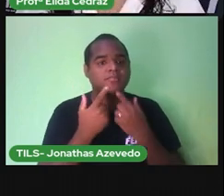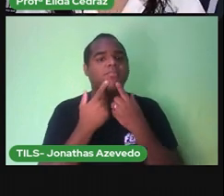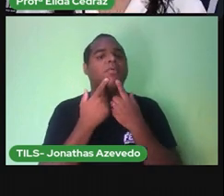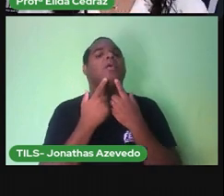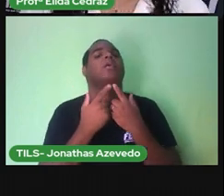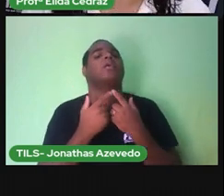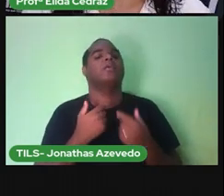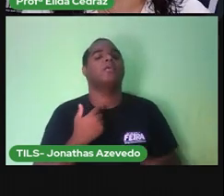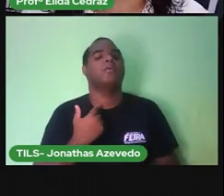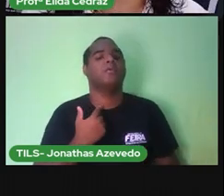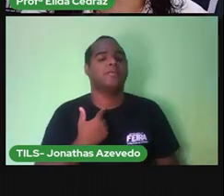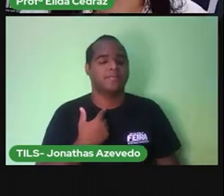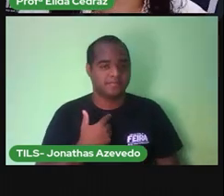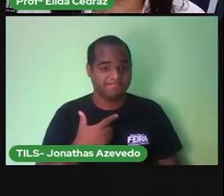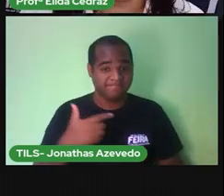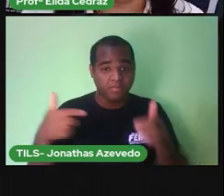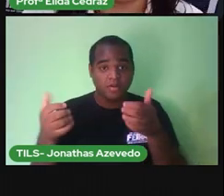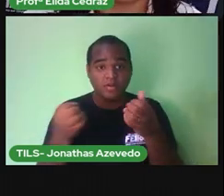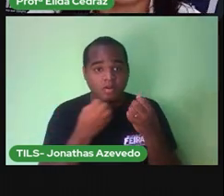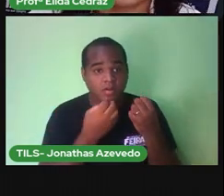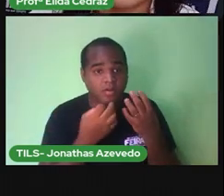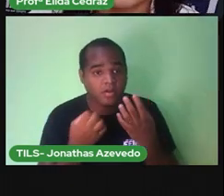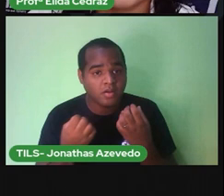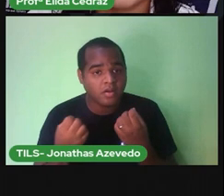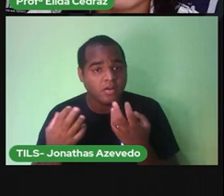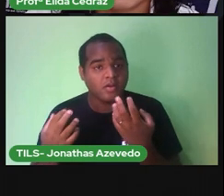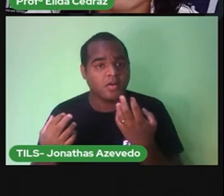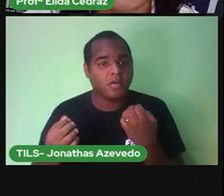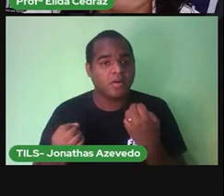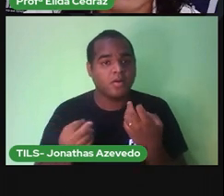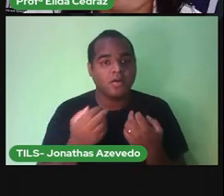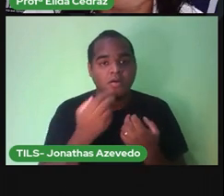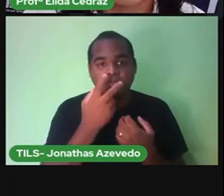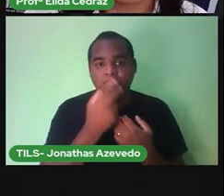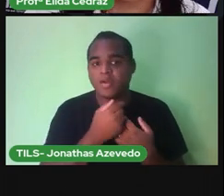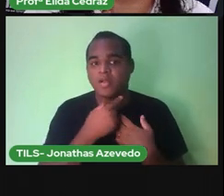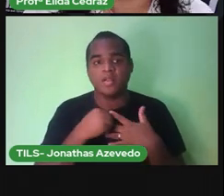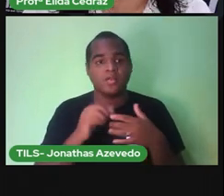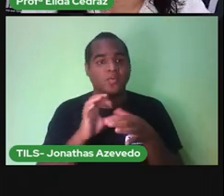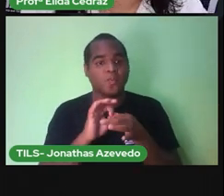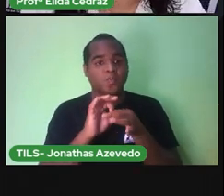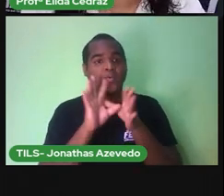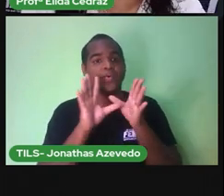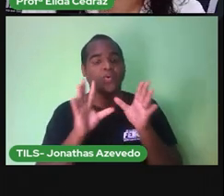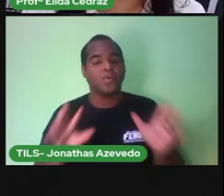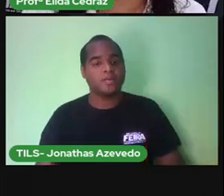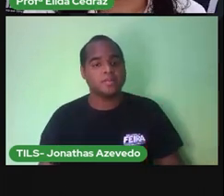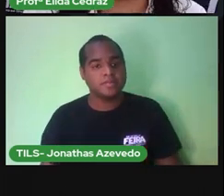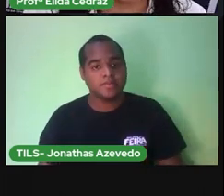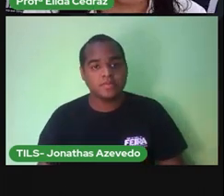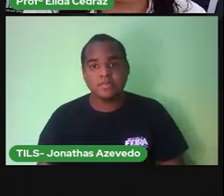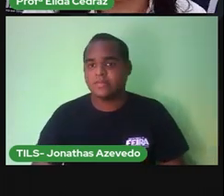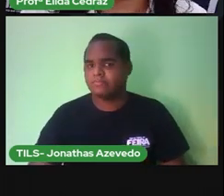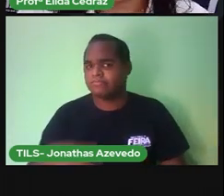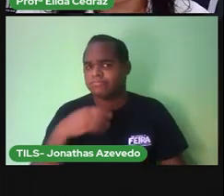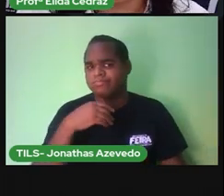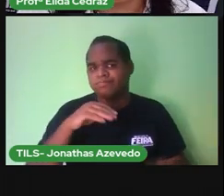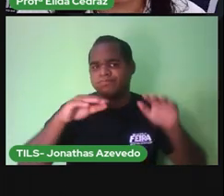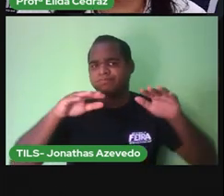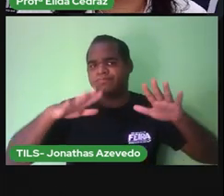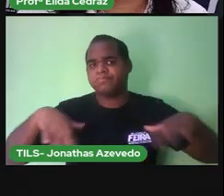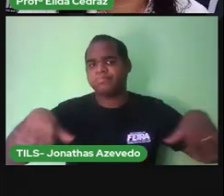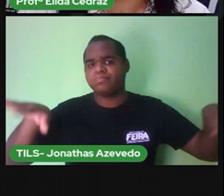Oba O pescoço se soltou Uma salva de palmas